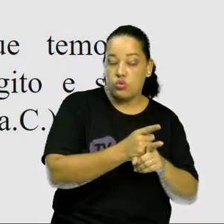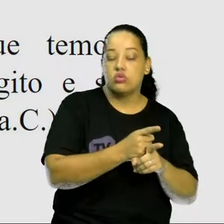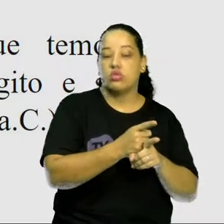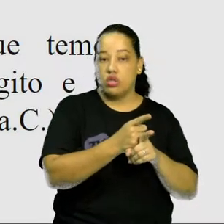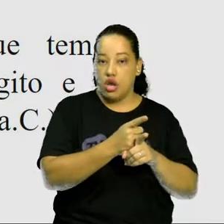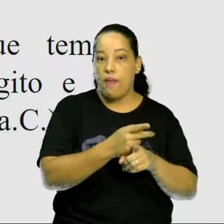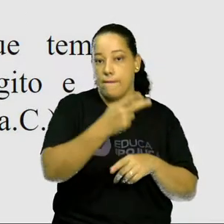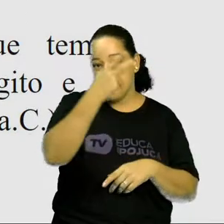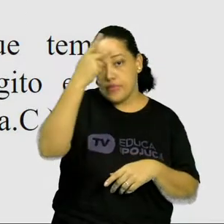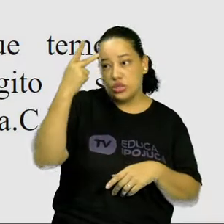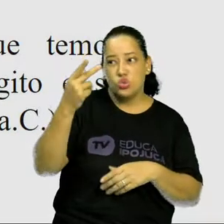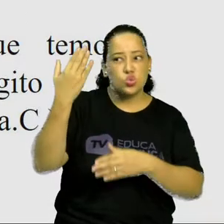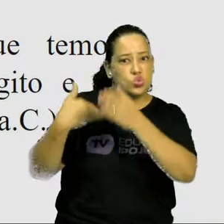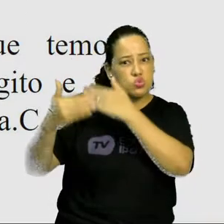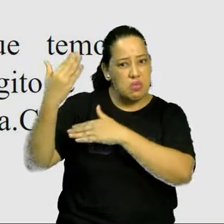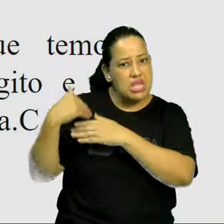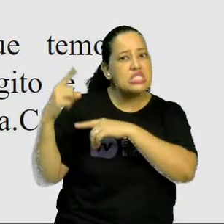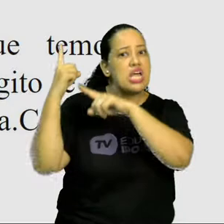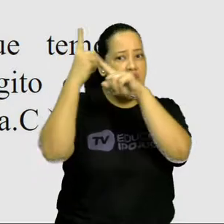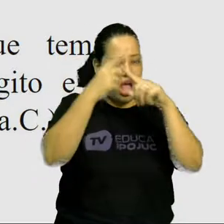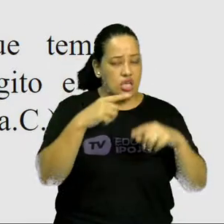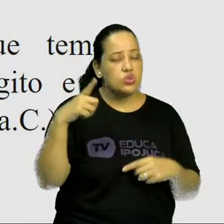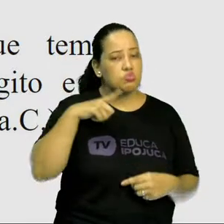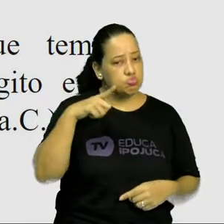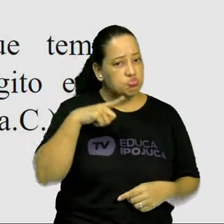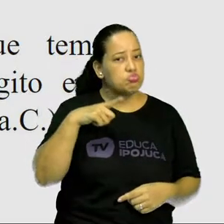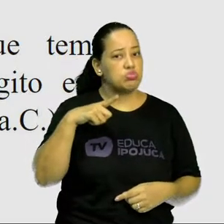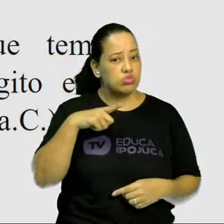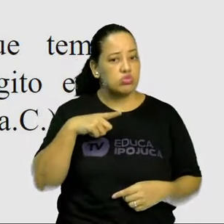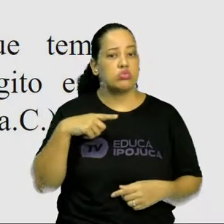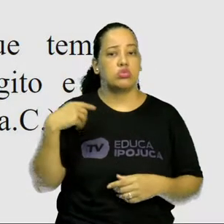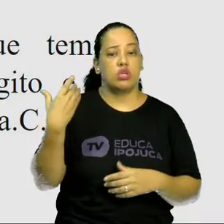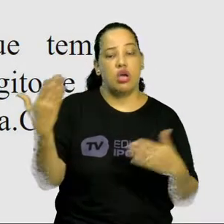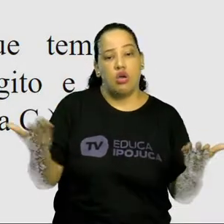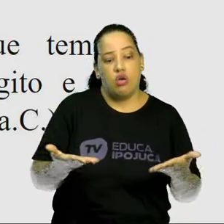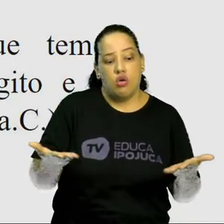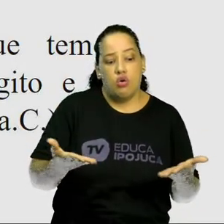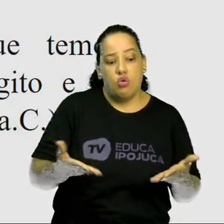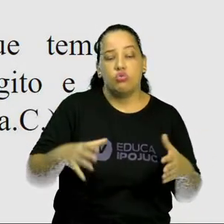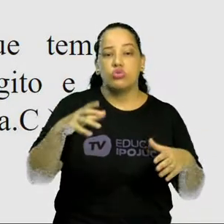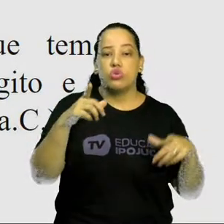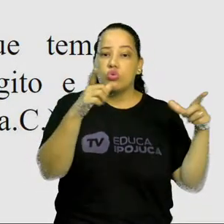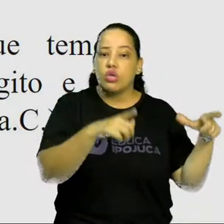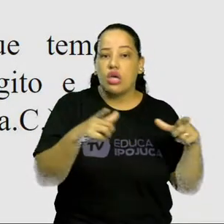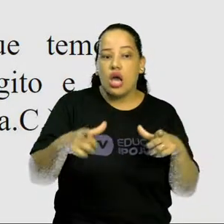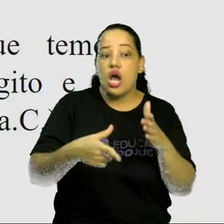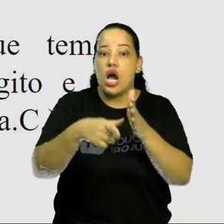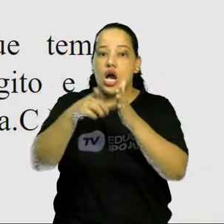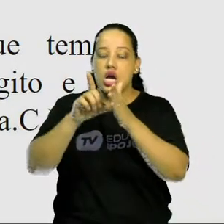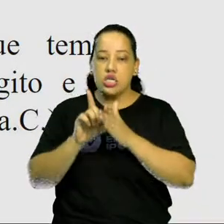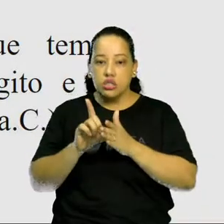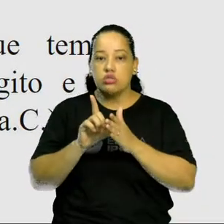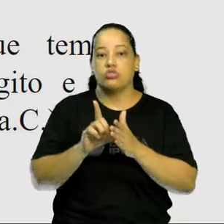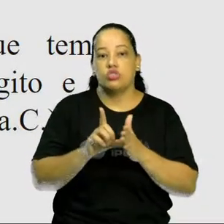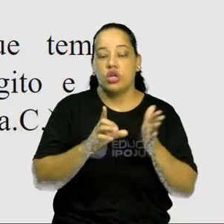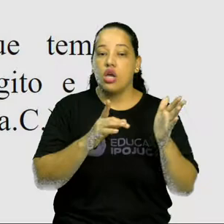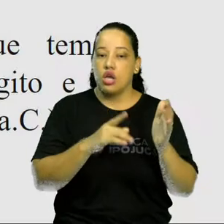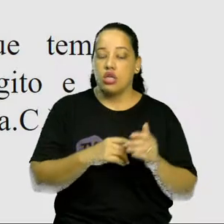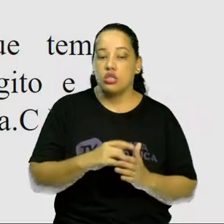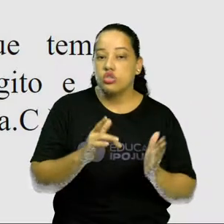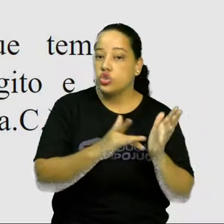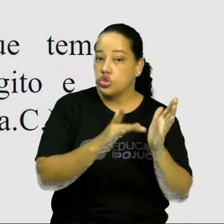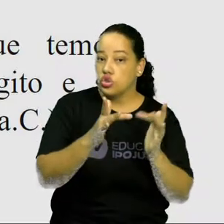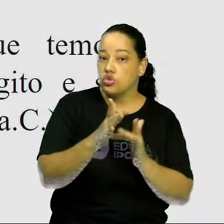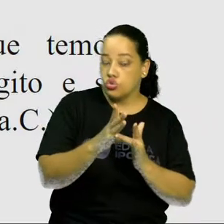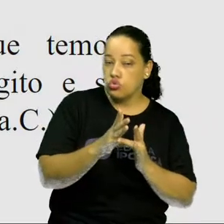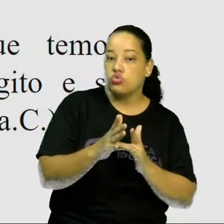civilizações. E esses jogos, eles vão aparecer muitas vezes antes de Cristo. Há registros de cerca